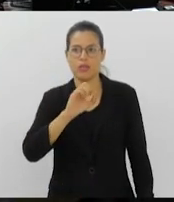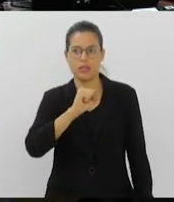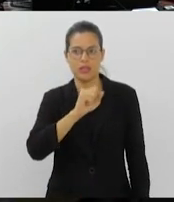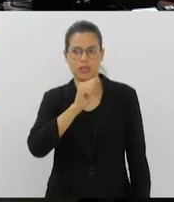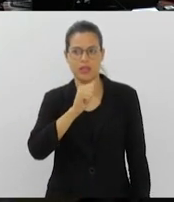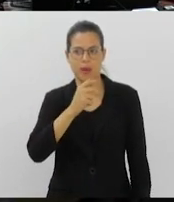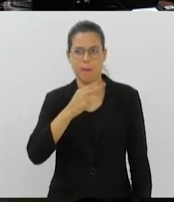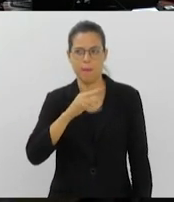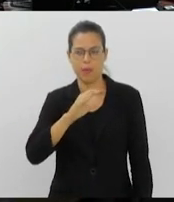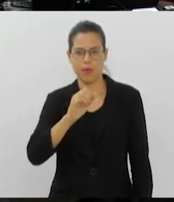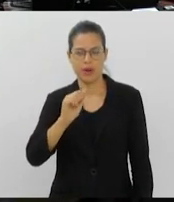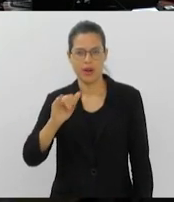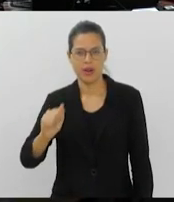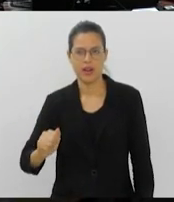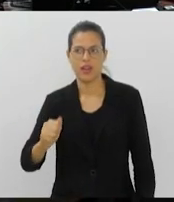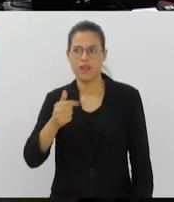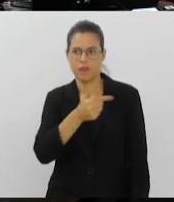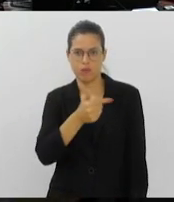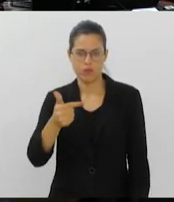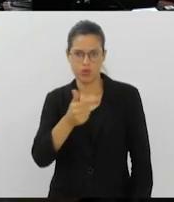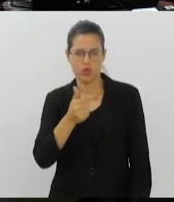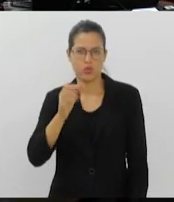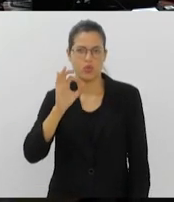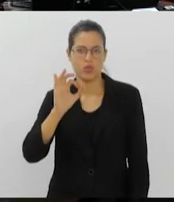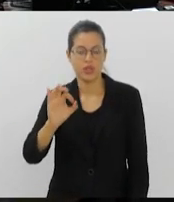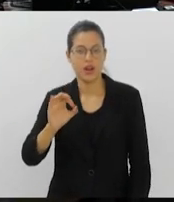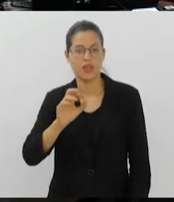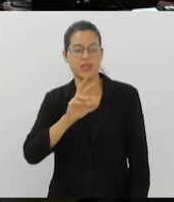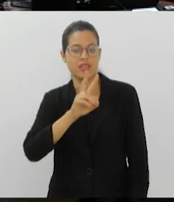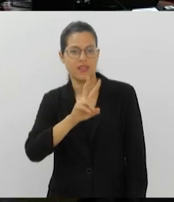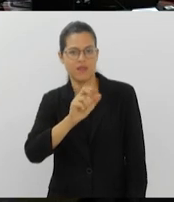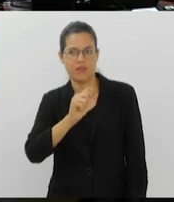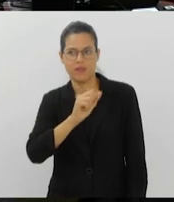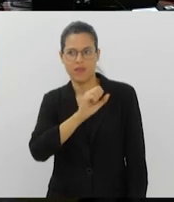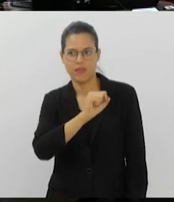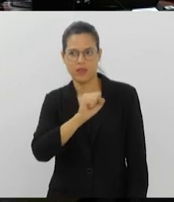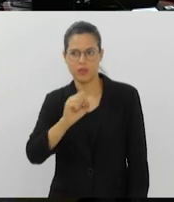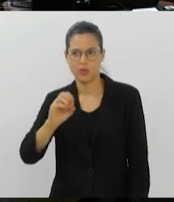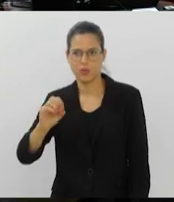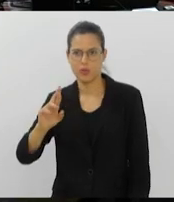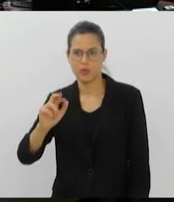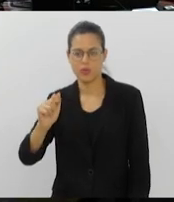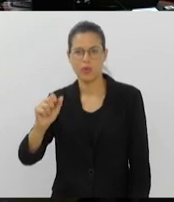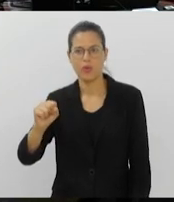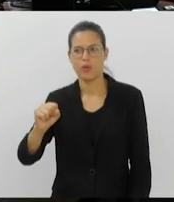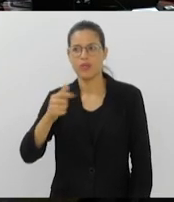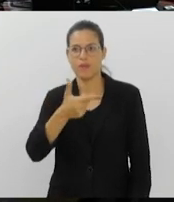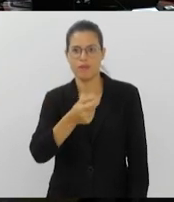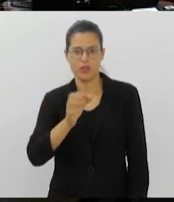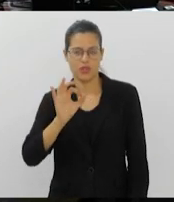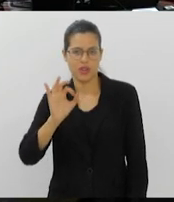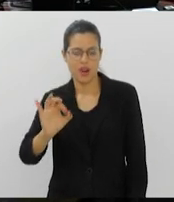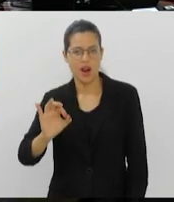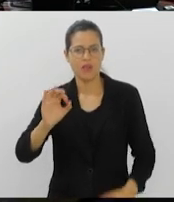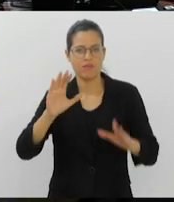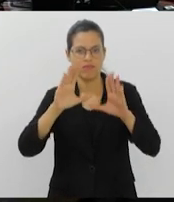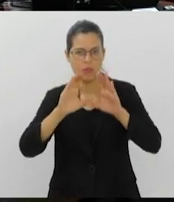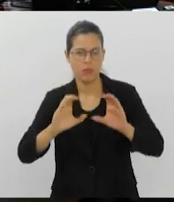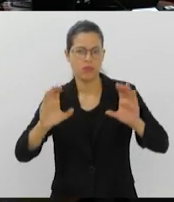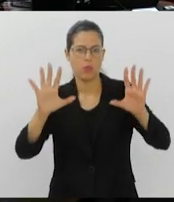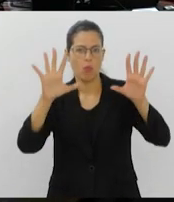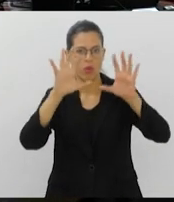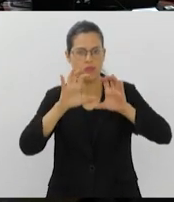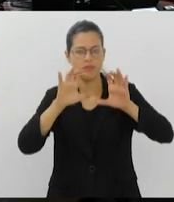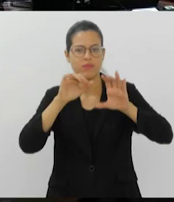céu limpo, graus. E Vassouras, 20 graus, céu pouco nublado na serra,